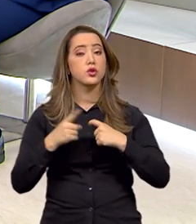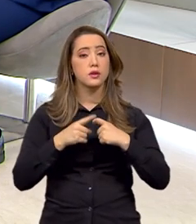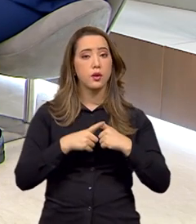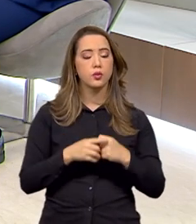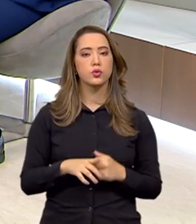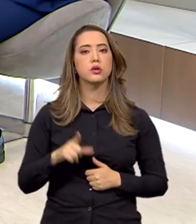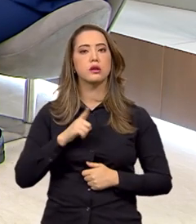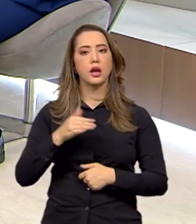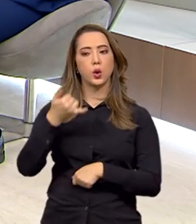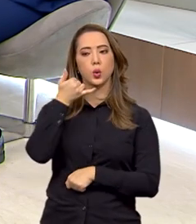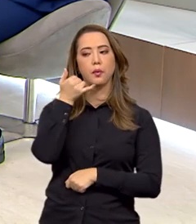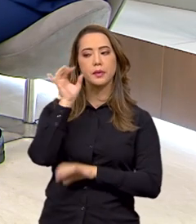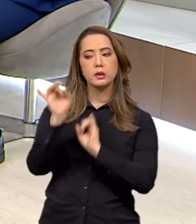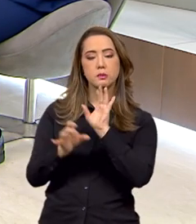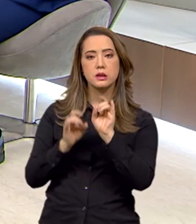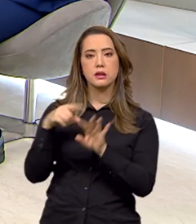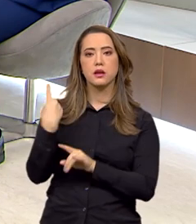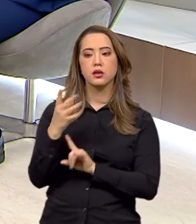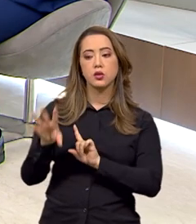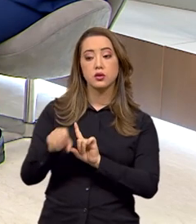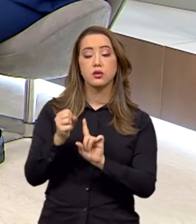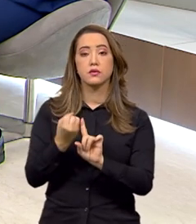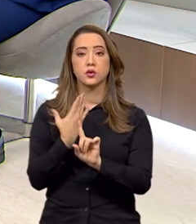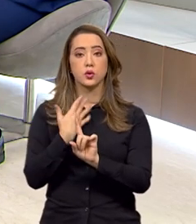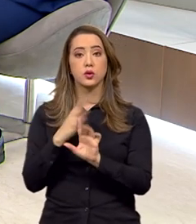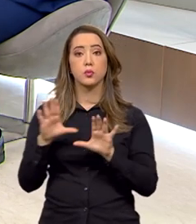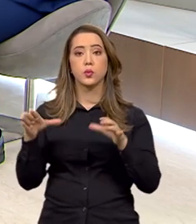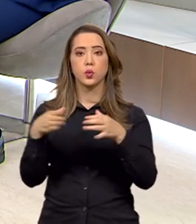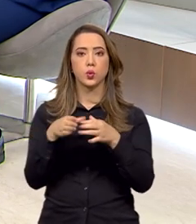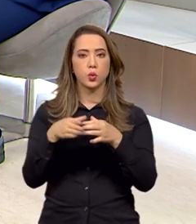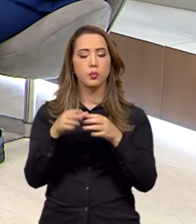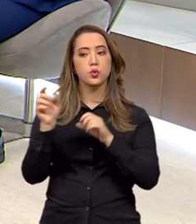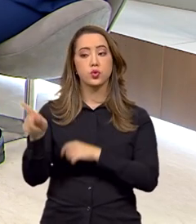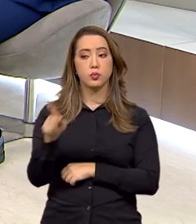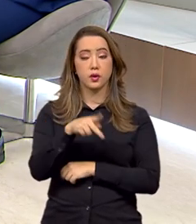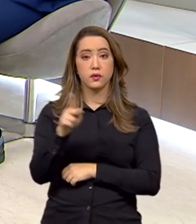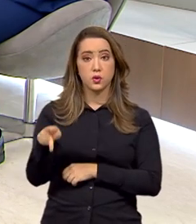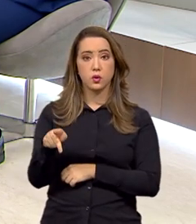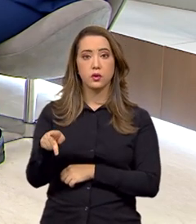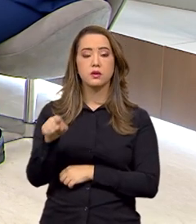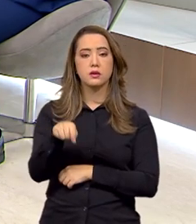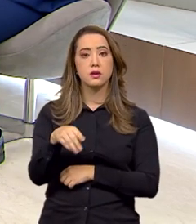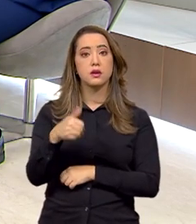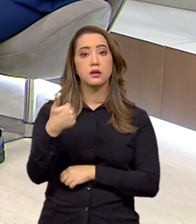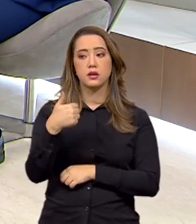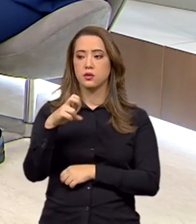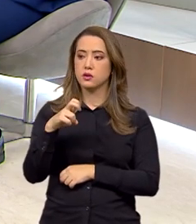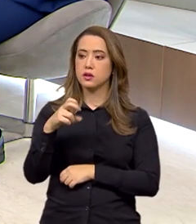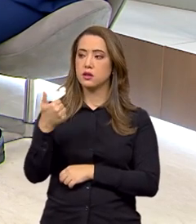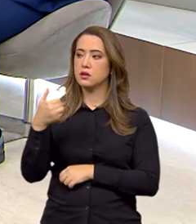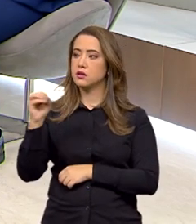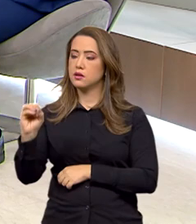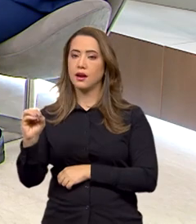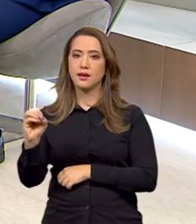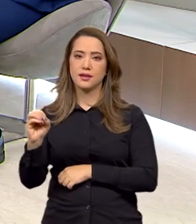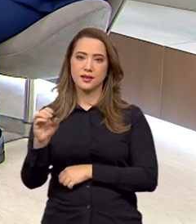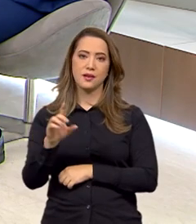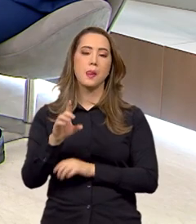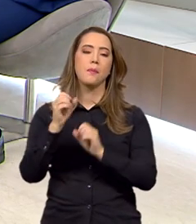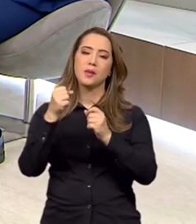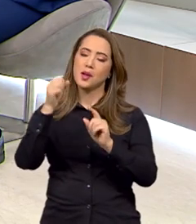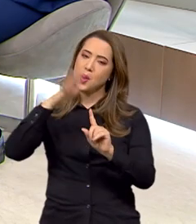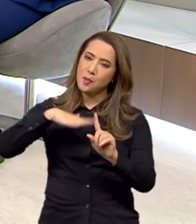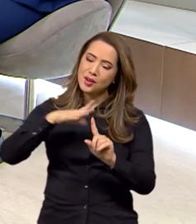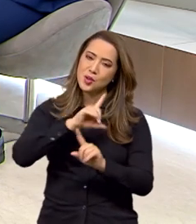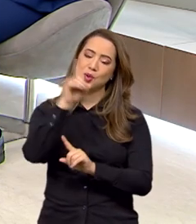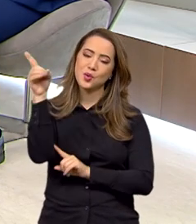especiais na nossa Ouvidoria Nacional para a classe de educadores, né? Eles têm o 1510, em homenagem ao dia do professor,